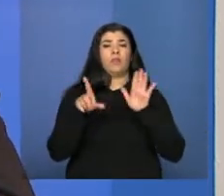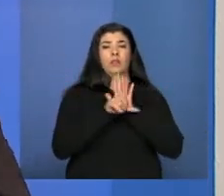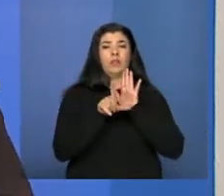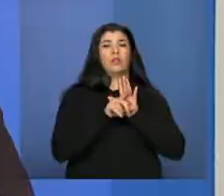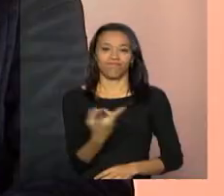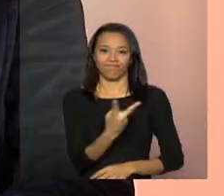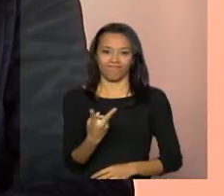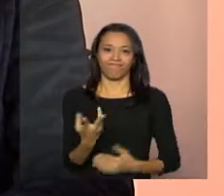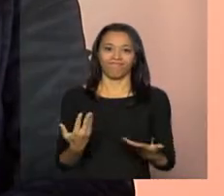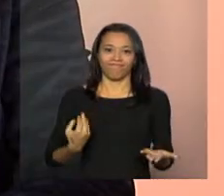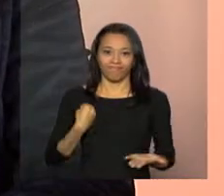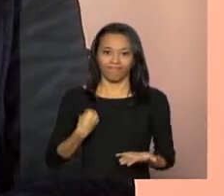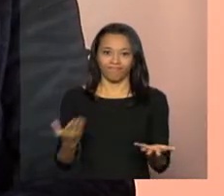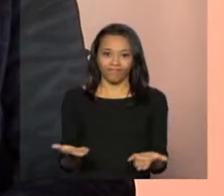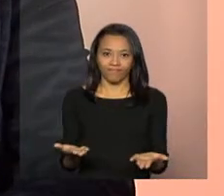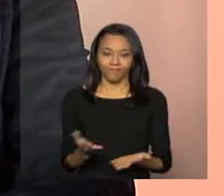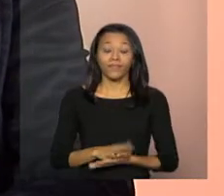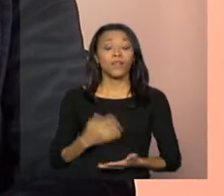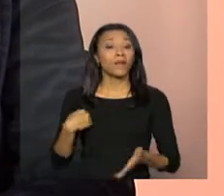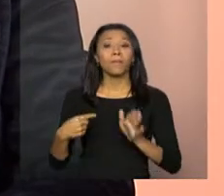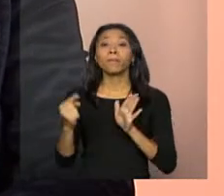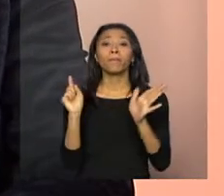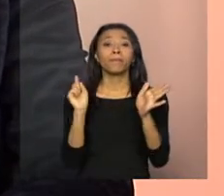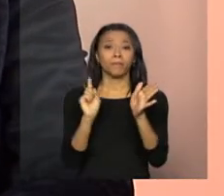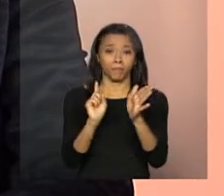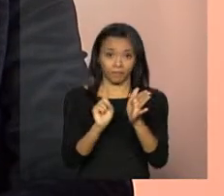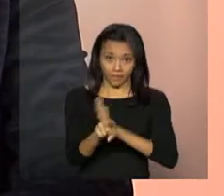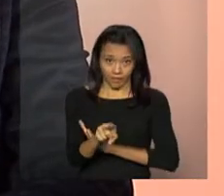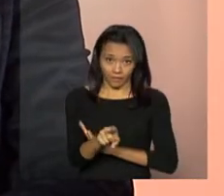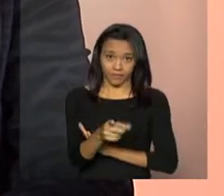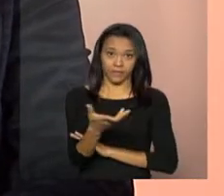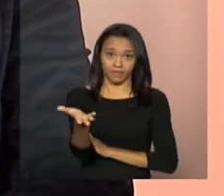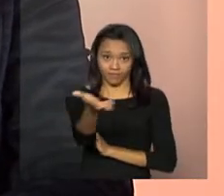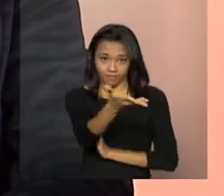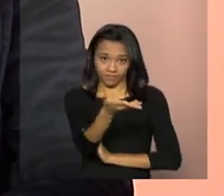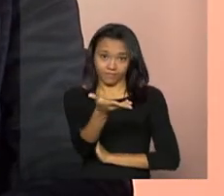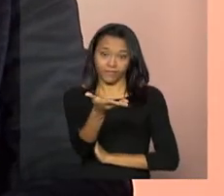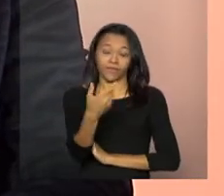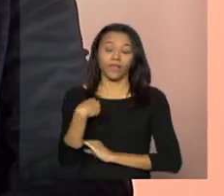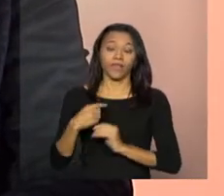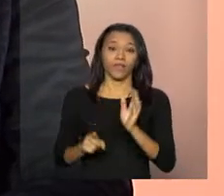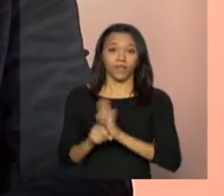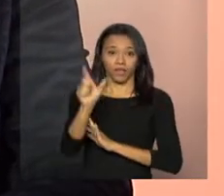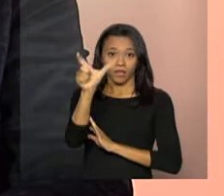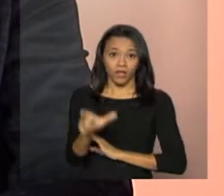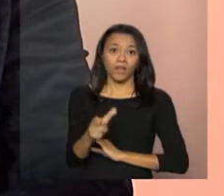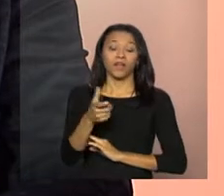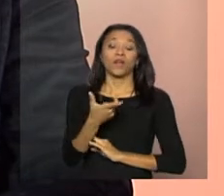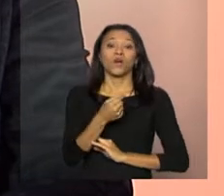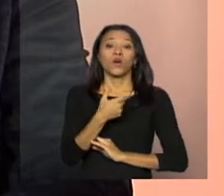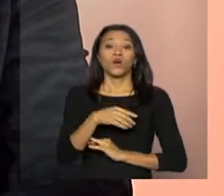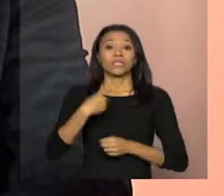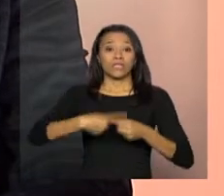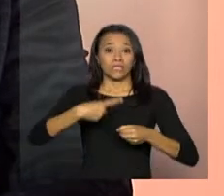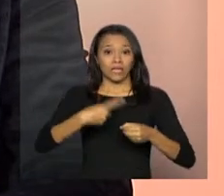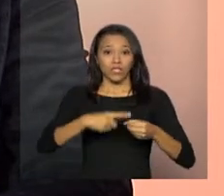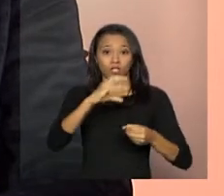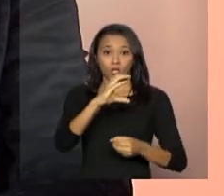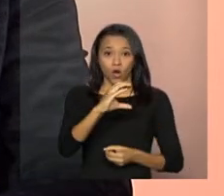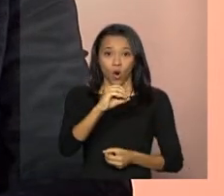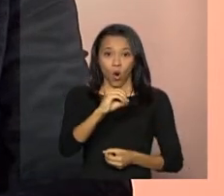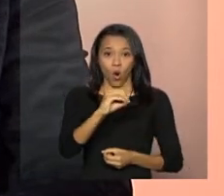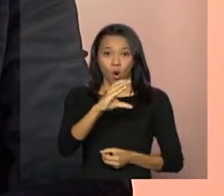isso. Então, vamos para as perguntas dos nossos telespectadores. José, o João Antonino, da Cidade Ocidental,